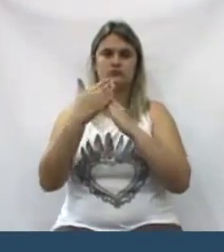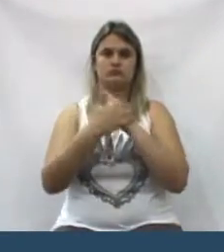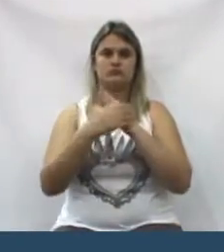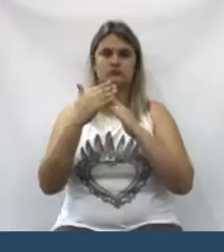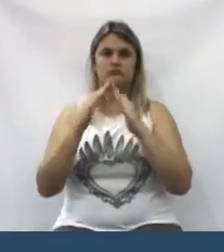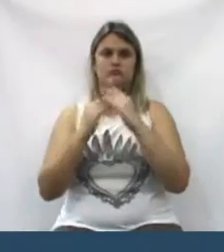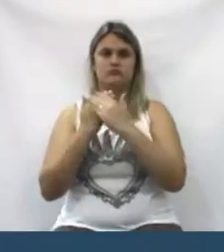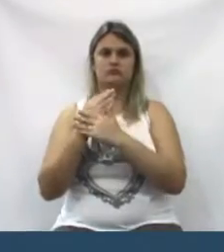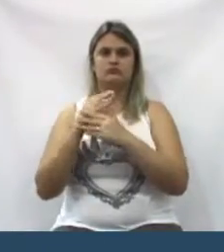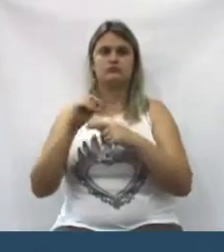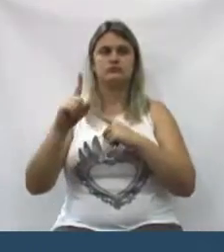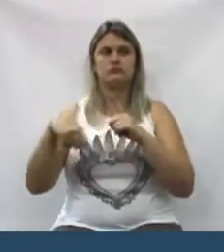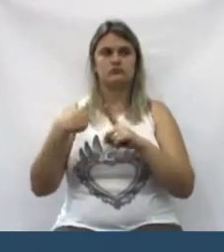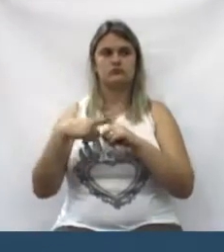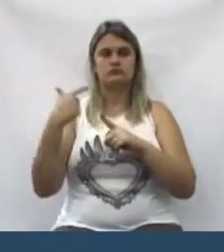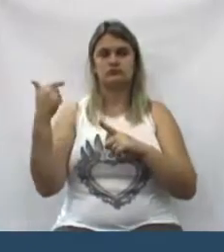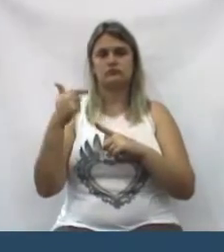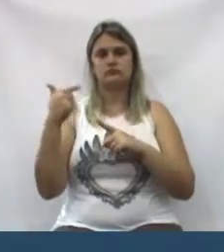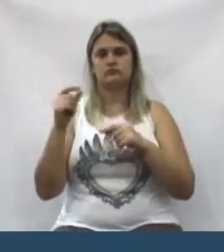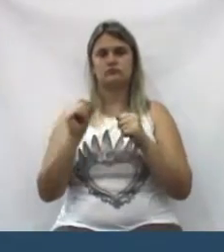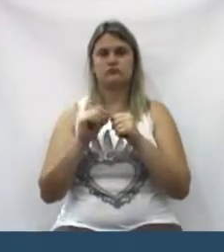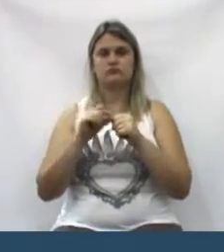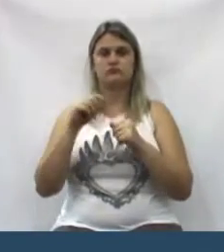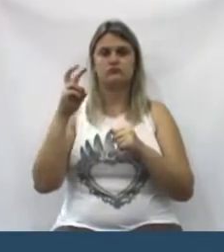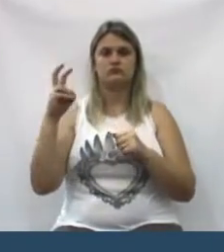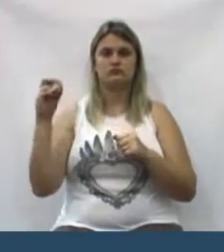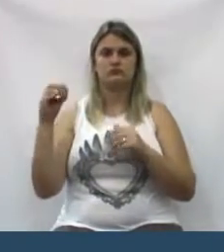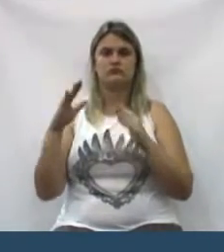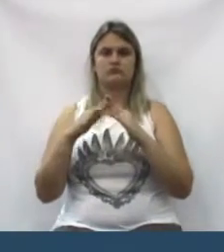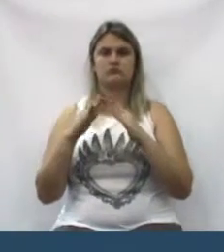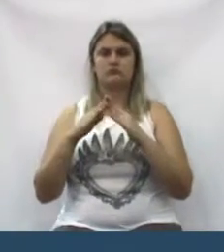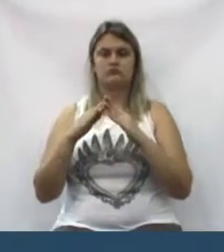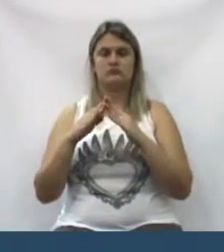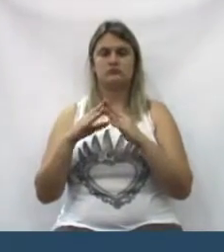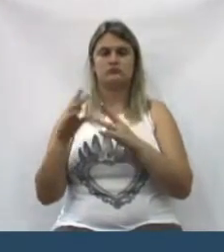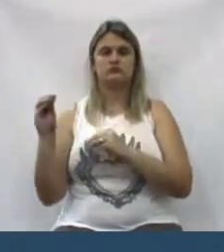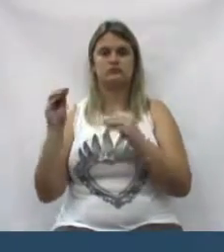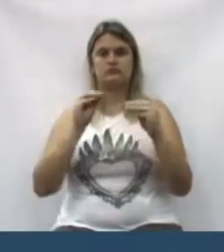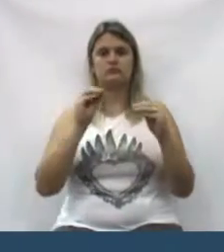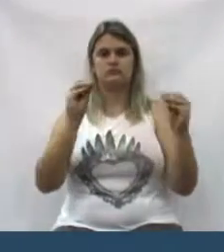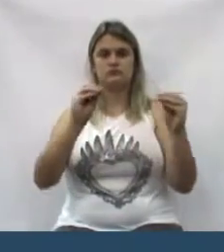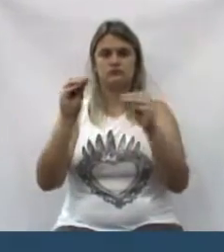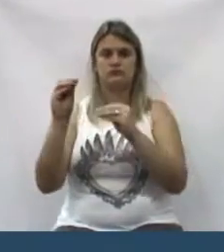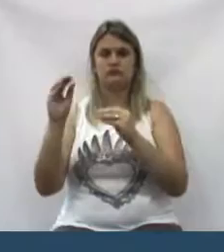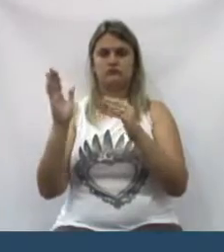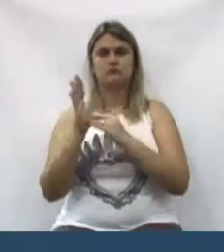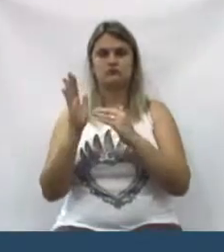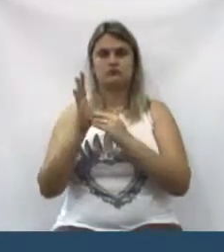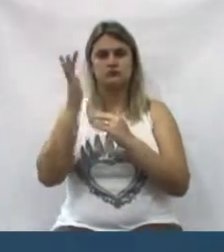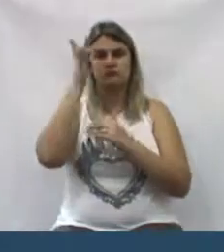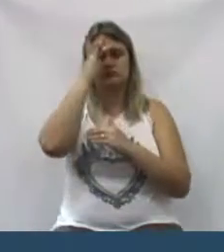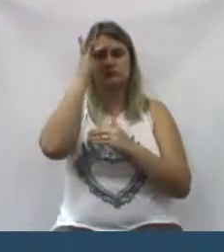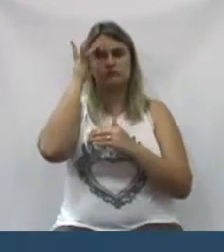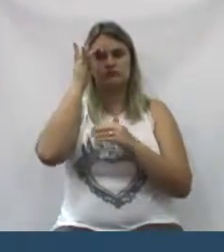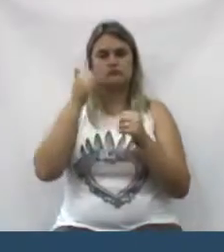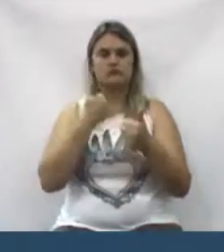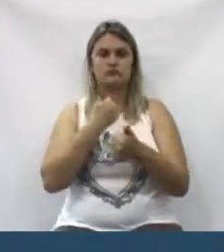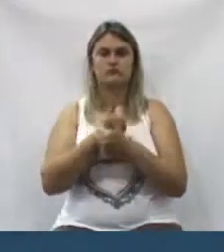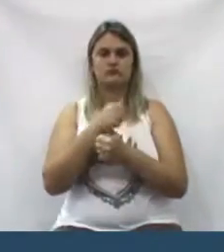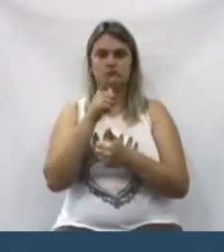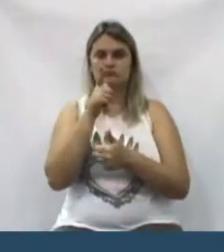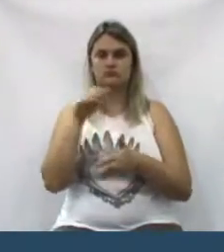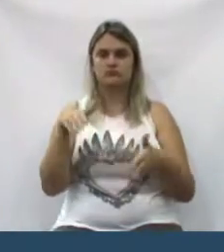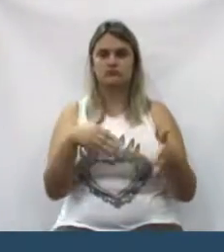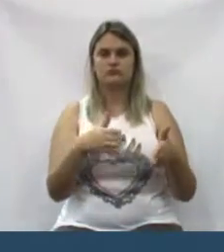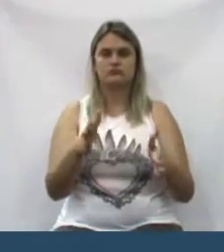vão começar mais 22 para fechar e 50 casas para tirar a última turma da beirada do